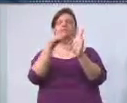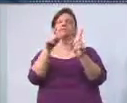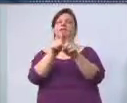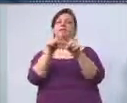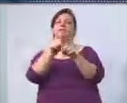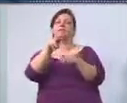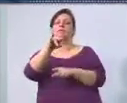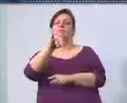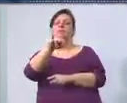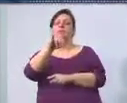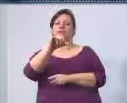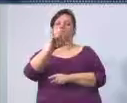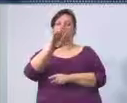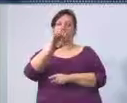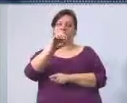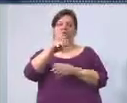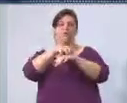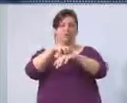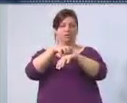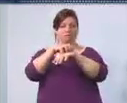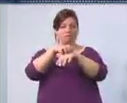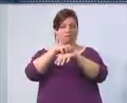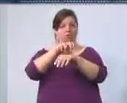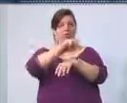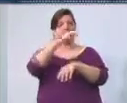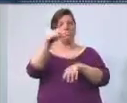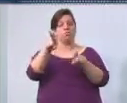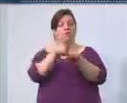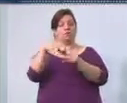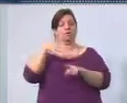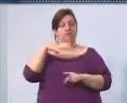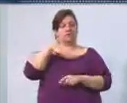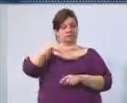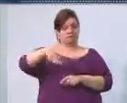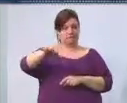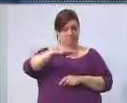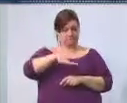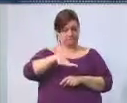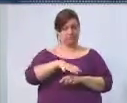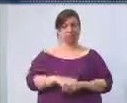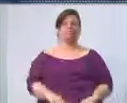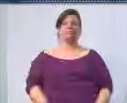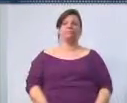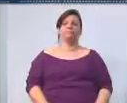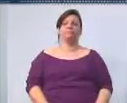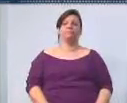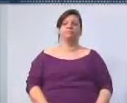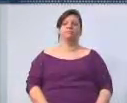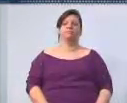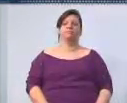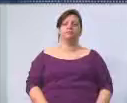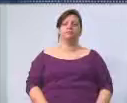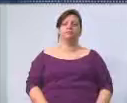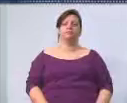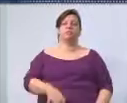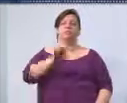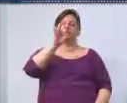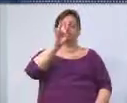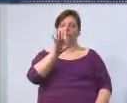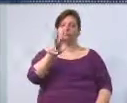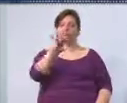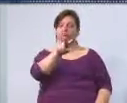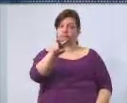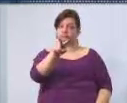transportes, ou o ministro da cidade, são os dois ministérios que têm recursos atinentes a essa questão, cabe somente a eles